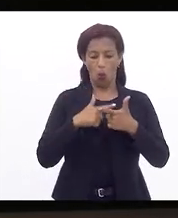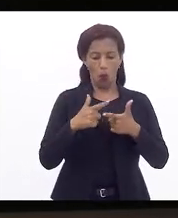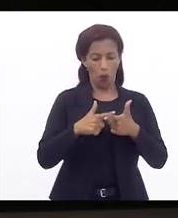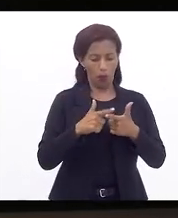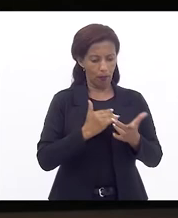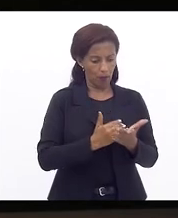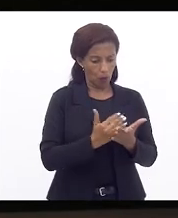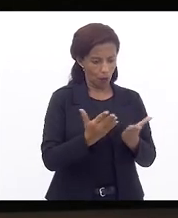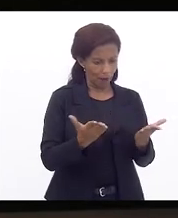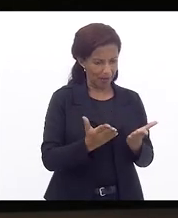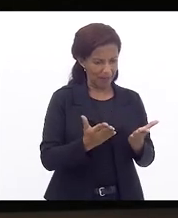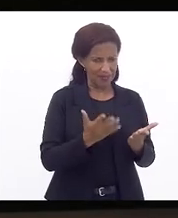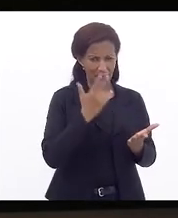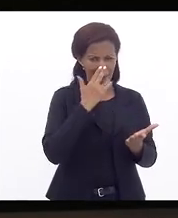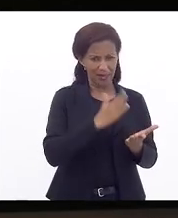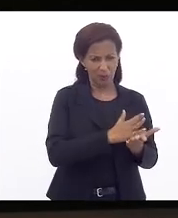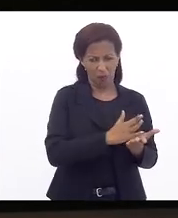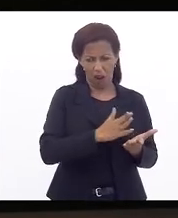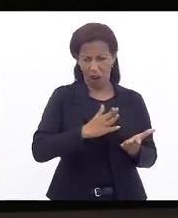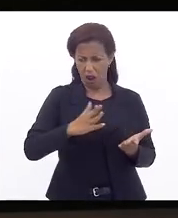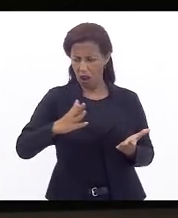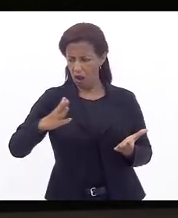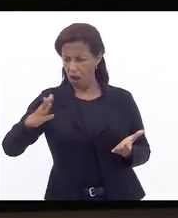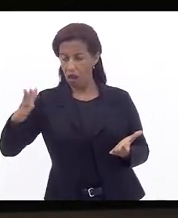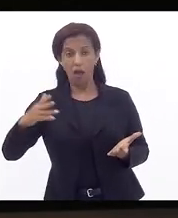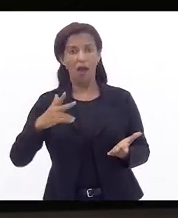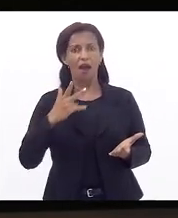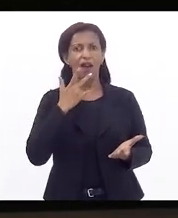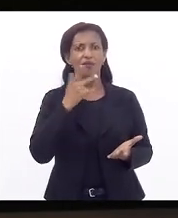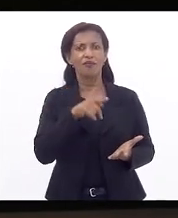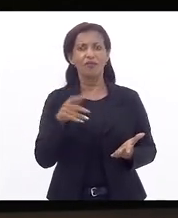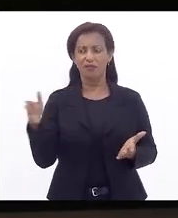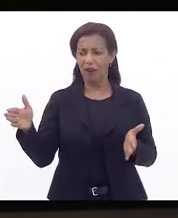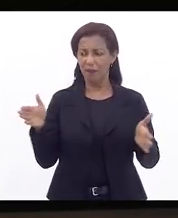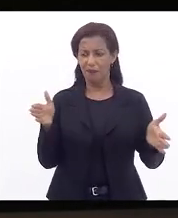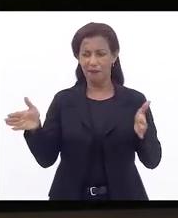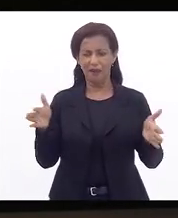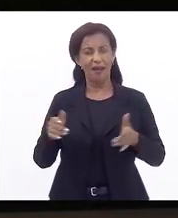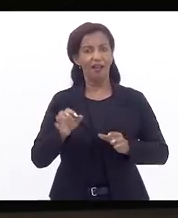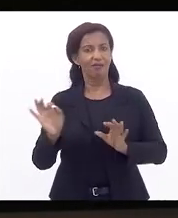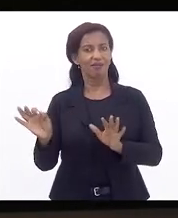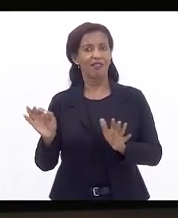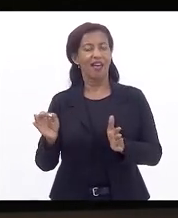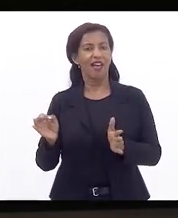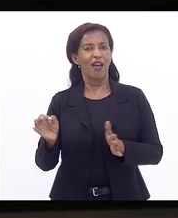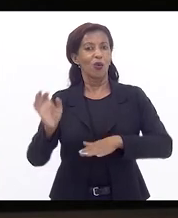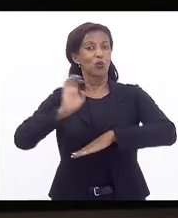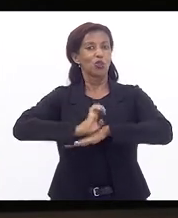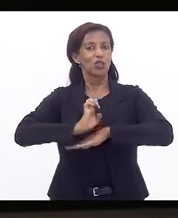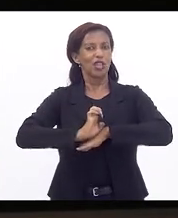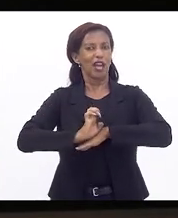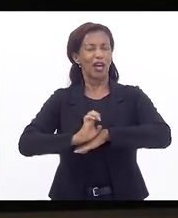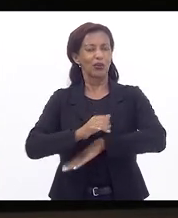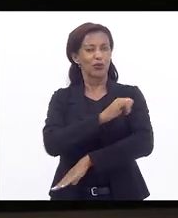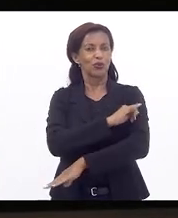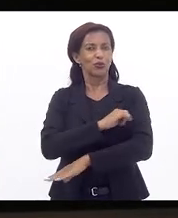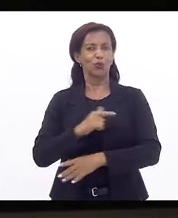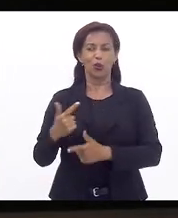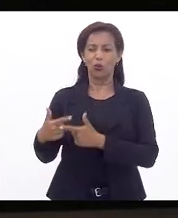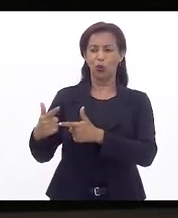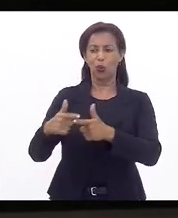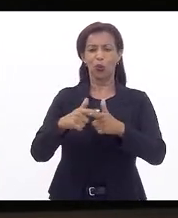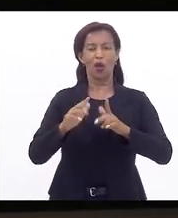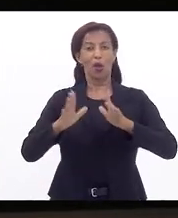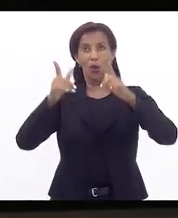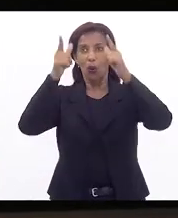lá para frente e aí você passa a dizer que está tirando exatamente o Estado do Rio de Janeiro da situação